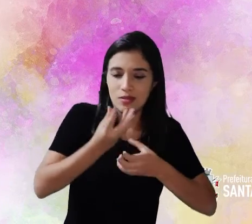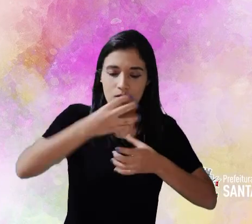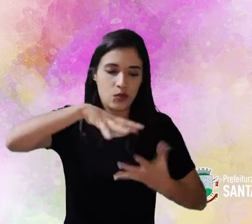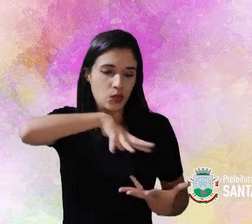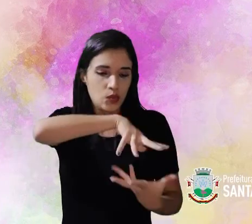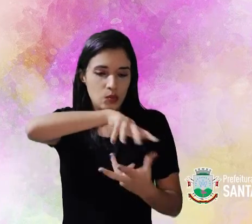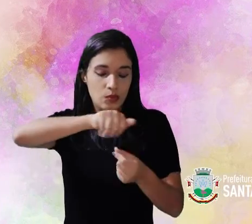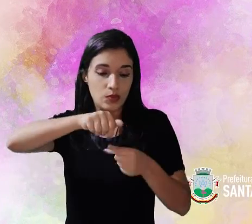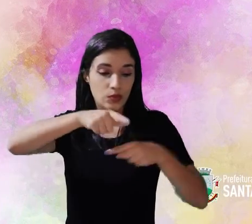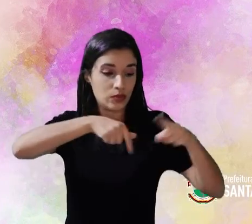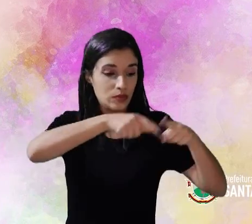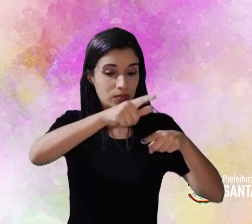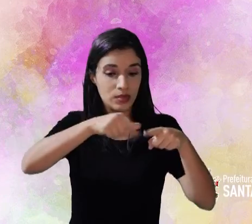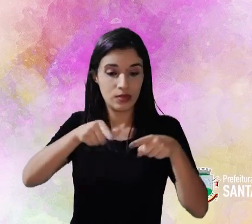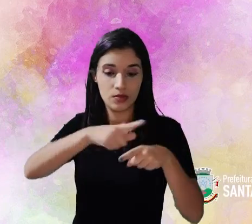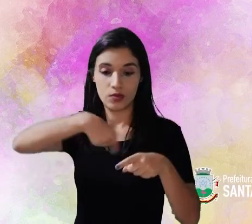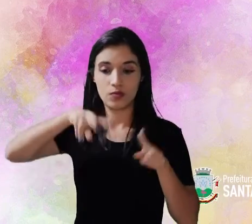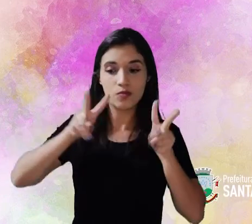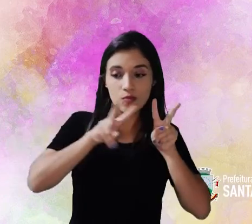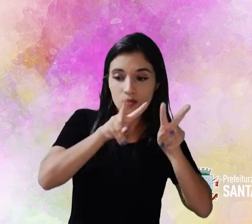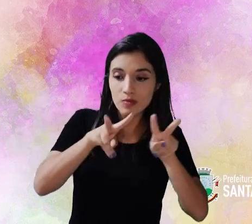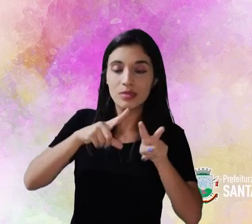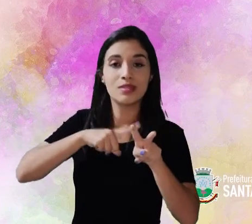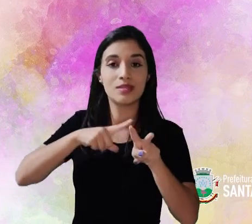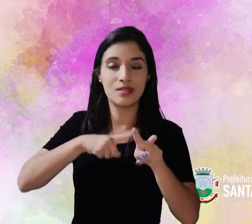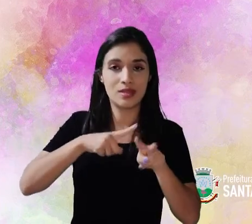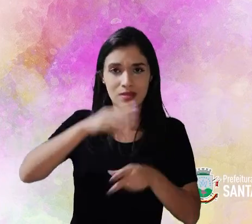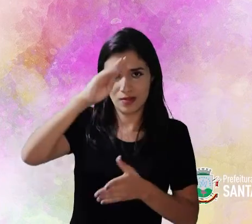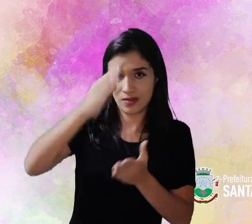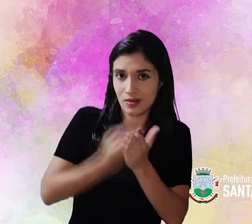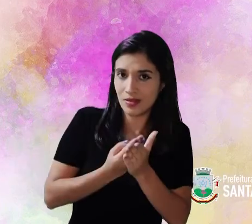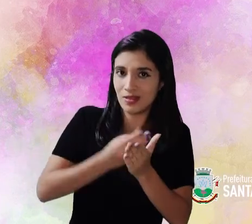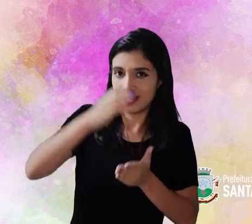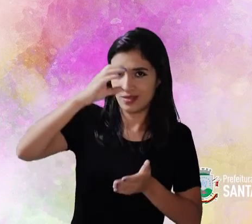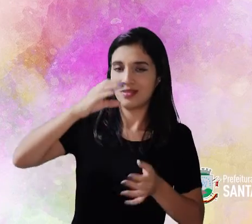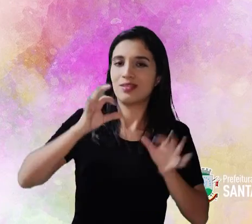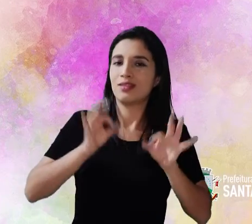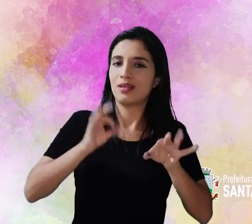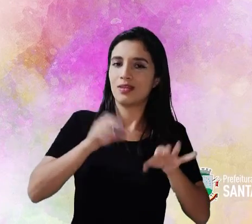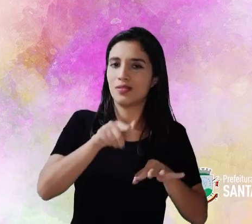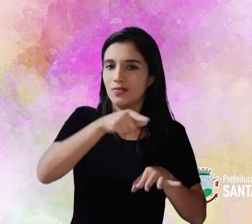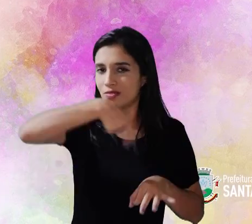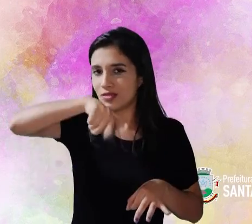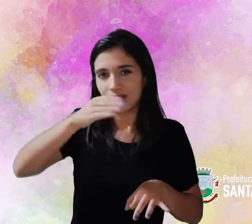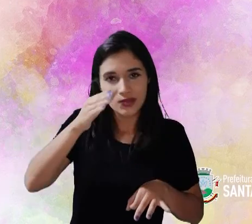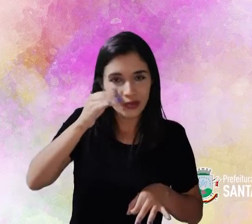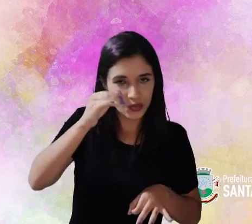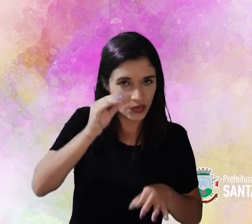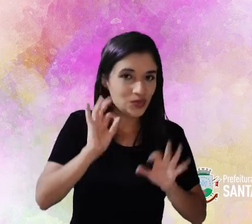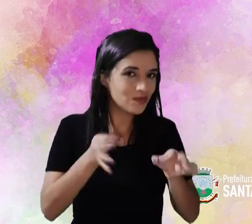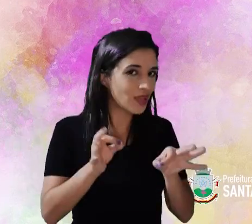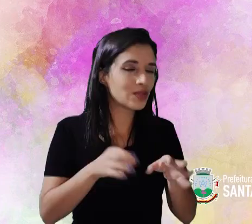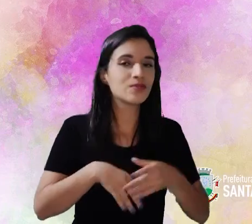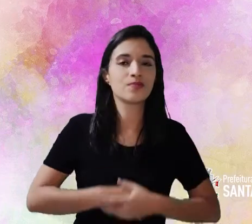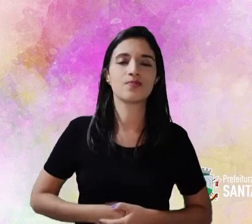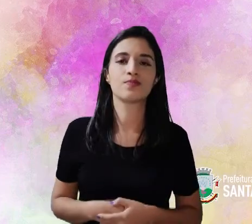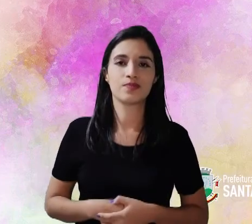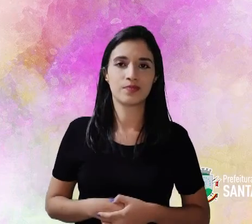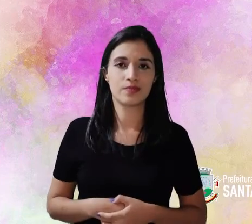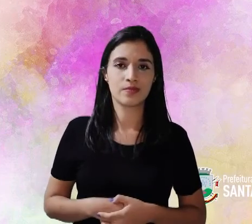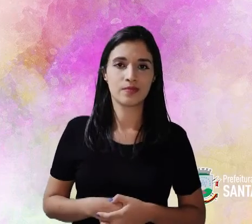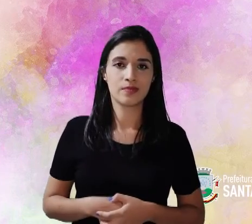expressar no mundo e com os objetos à nossa volta e com certeza despertamos a curiosidade de vocês.